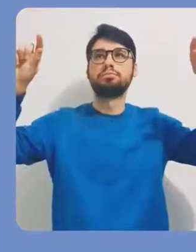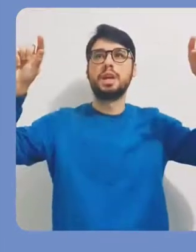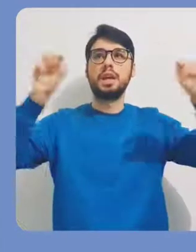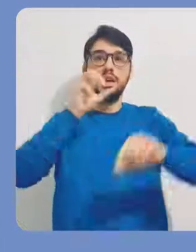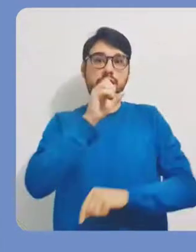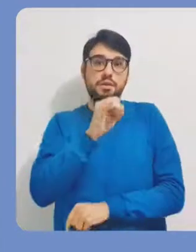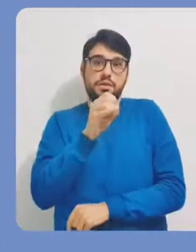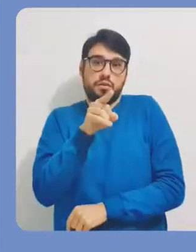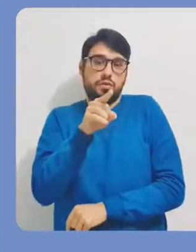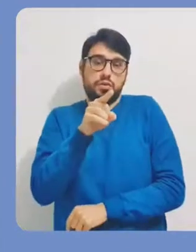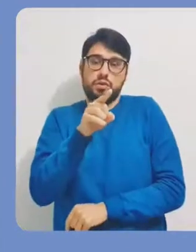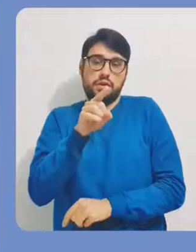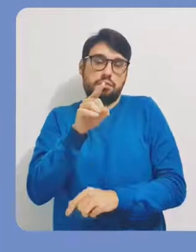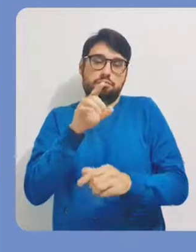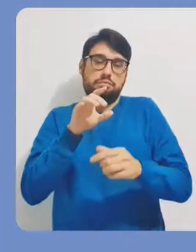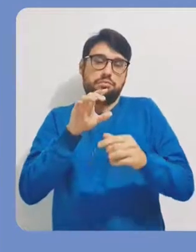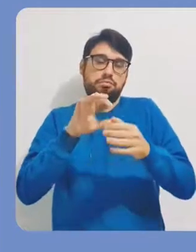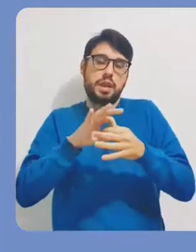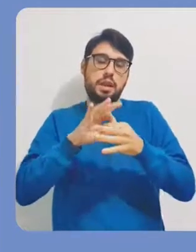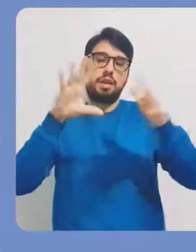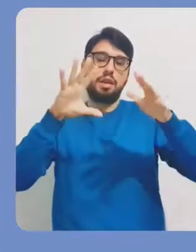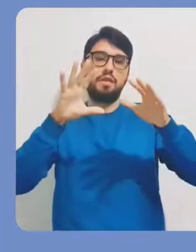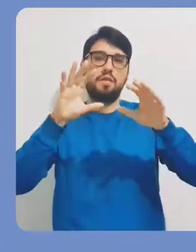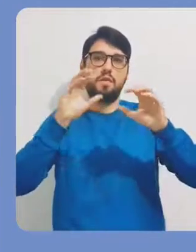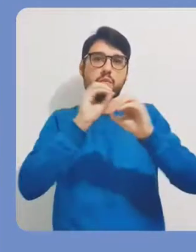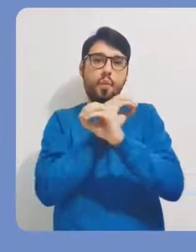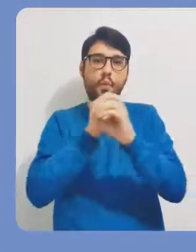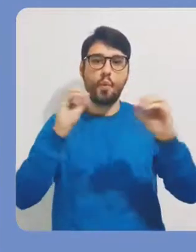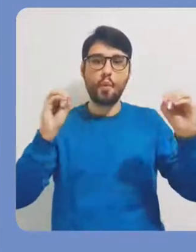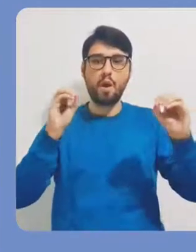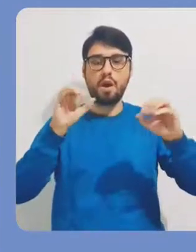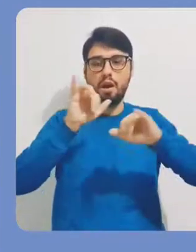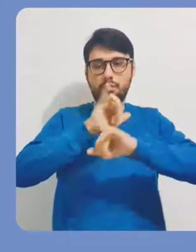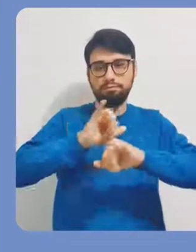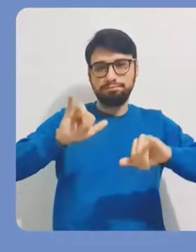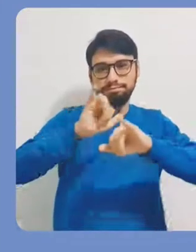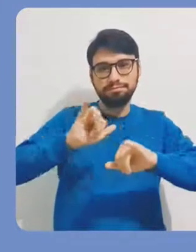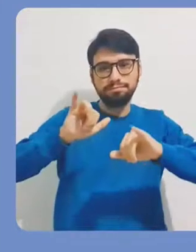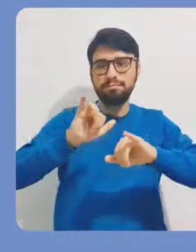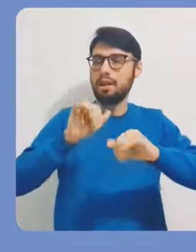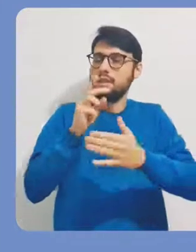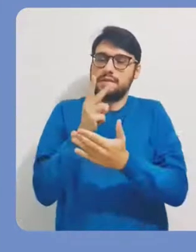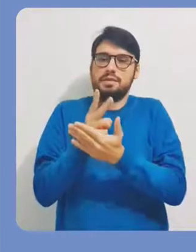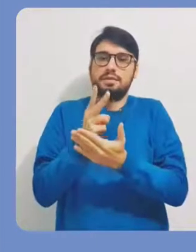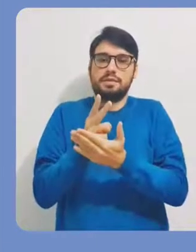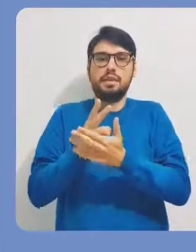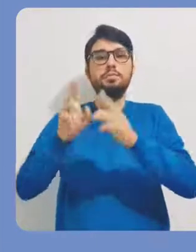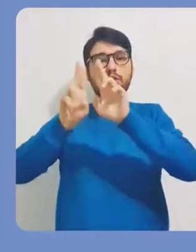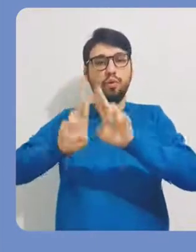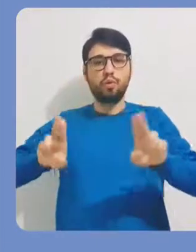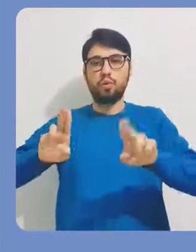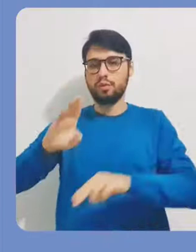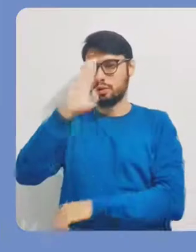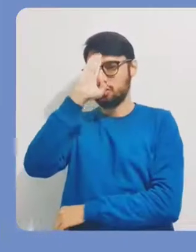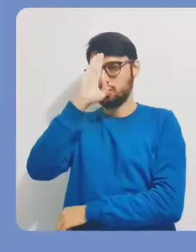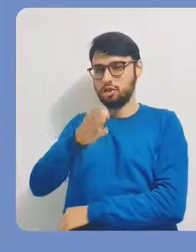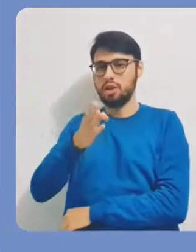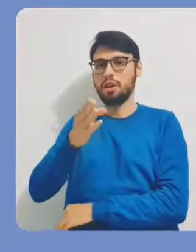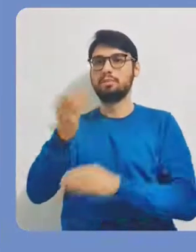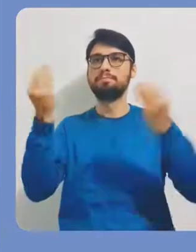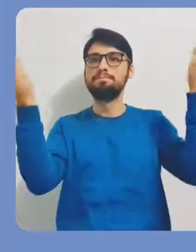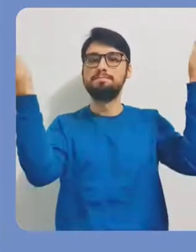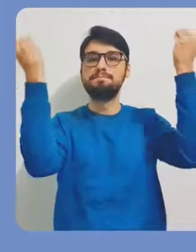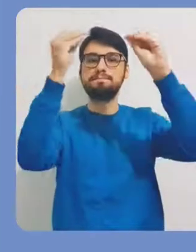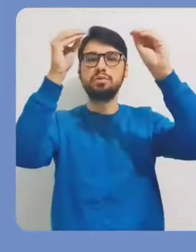replicada para todas as suas páginas. Então mesmo que você não indique nenhuma informação de campanha